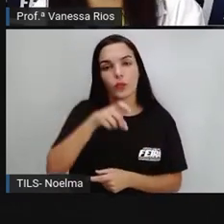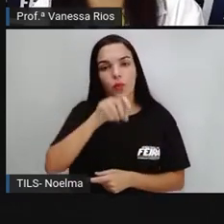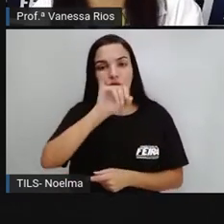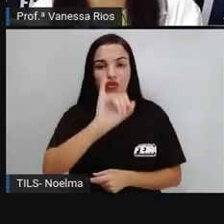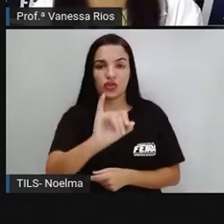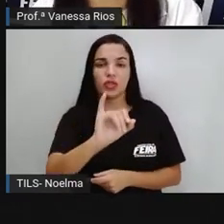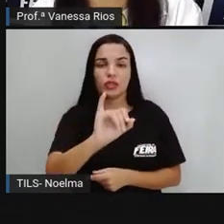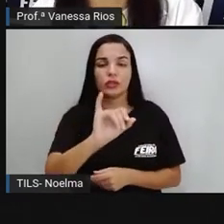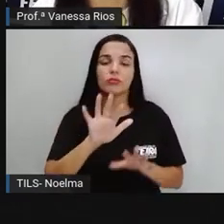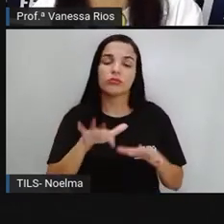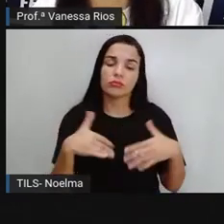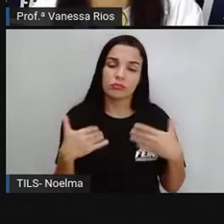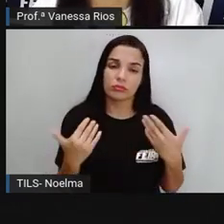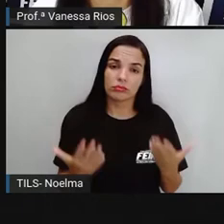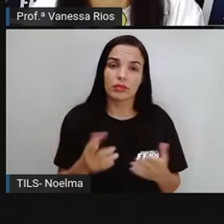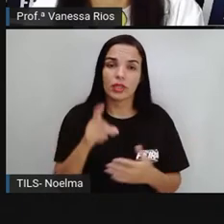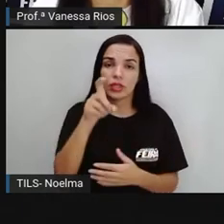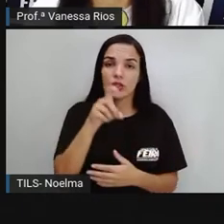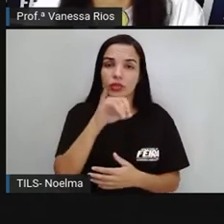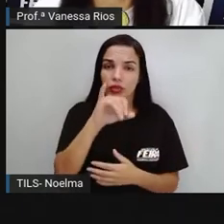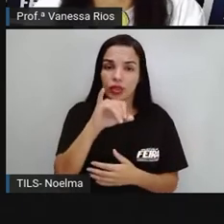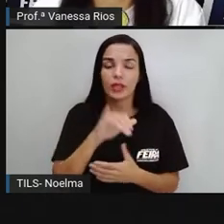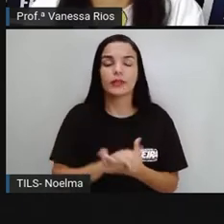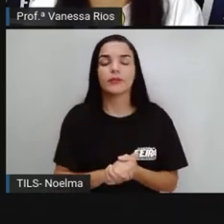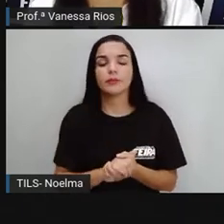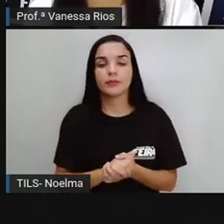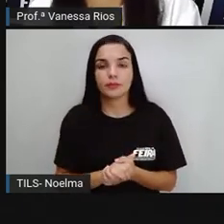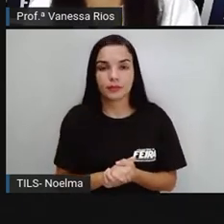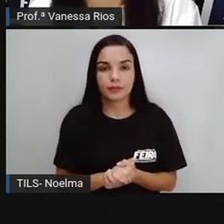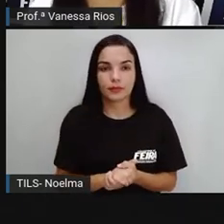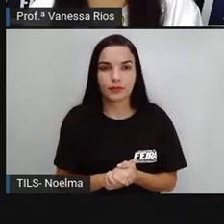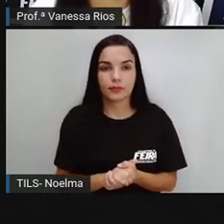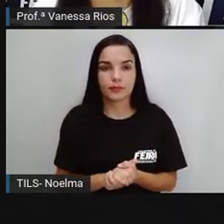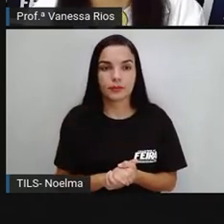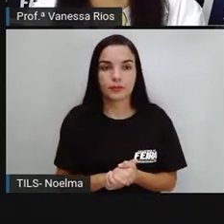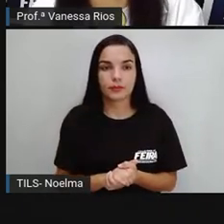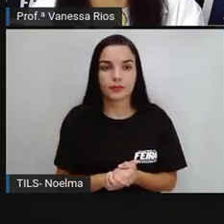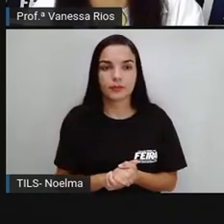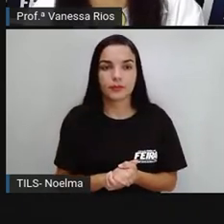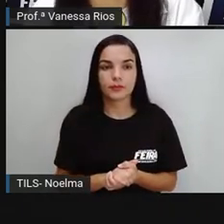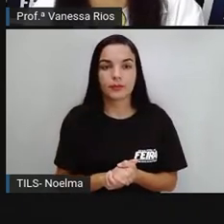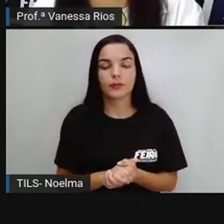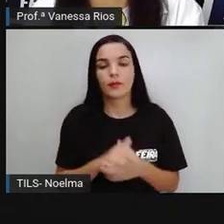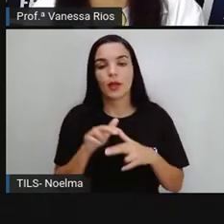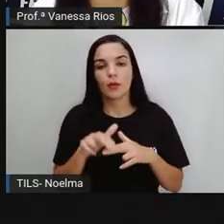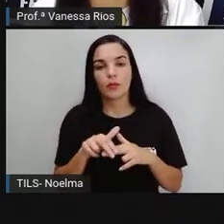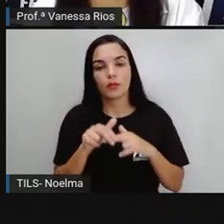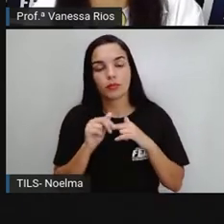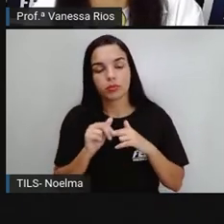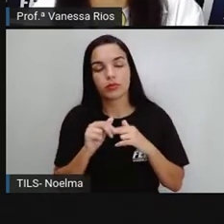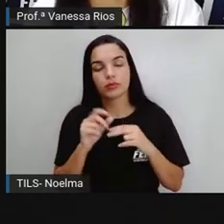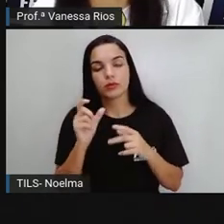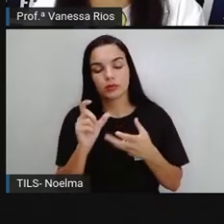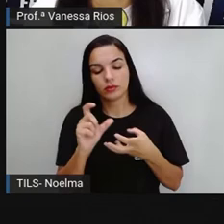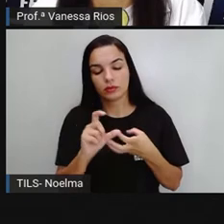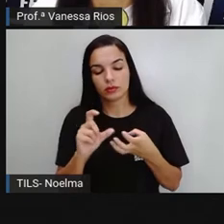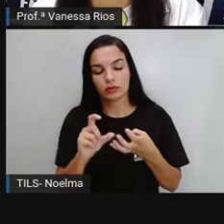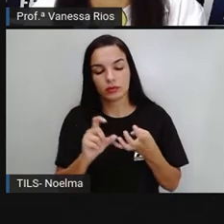tônica é formada aí pelas letras x e i, né? Por essa sílaba i-ox.